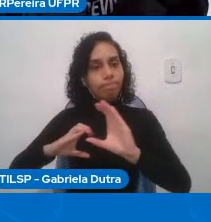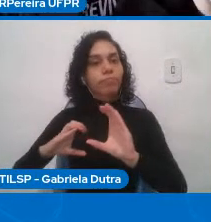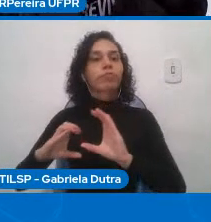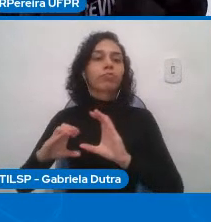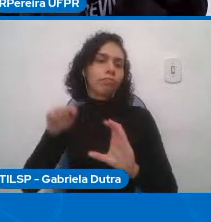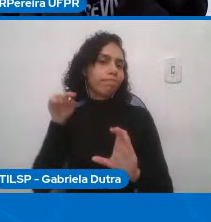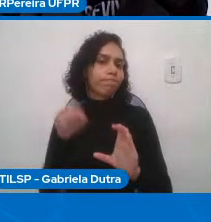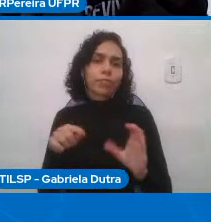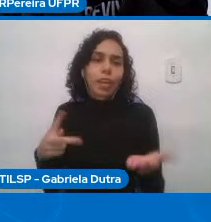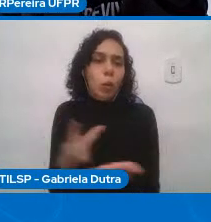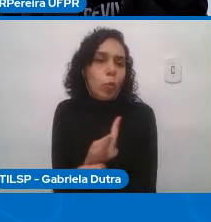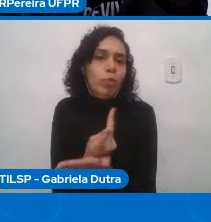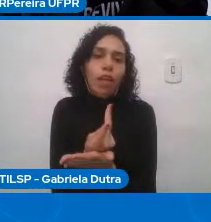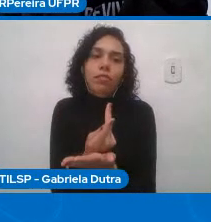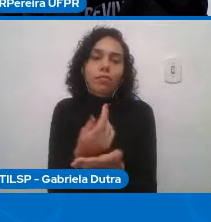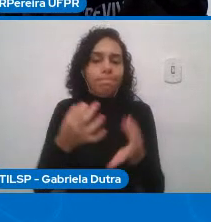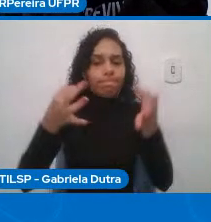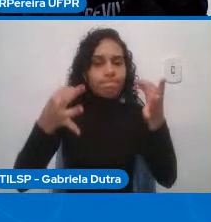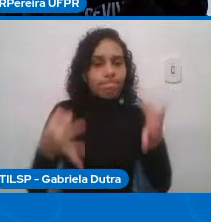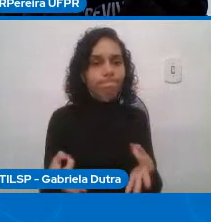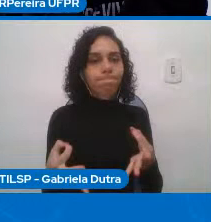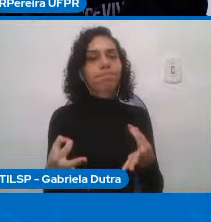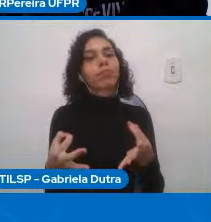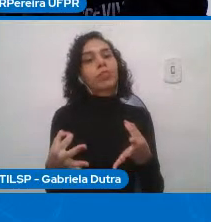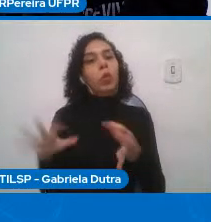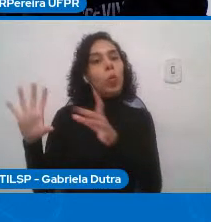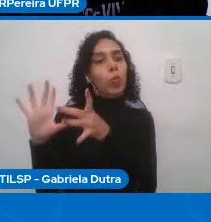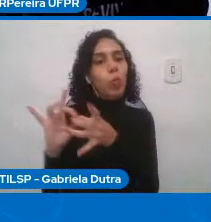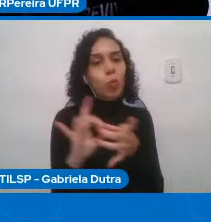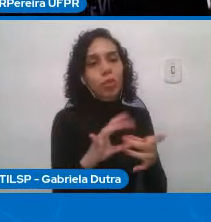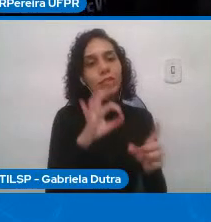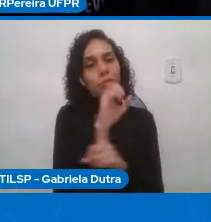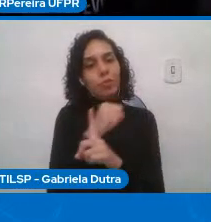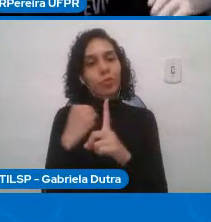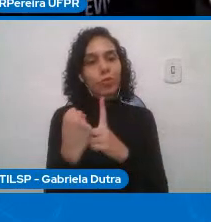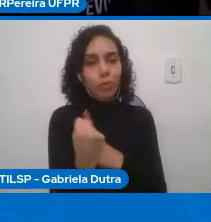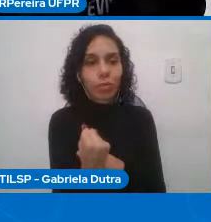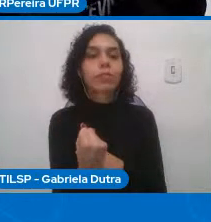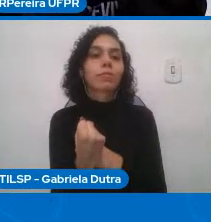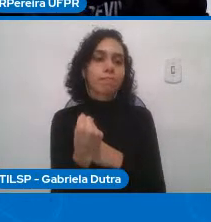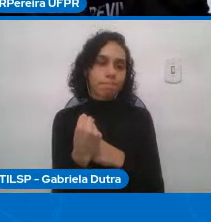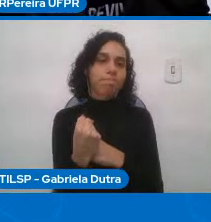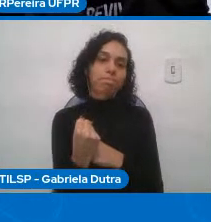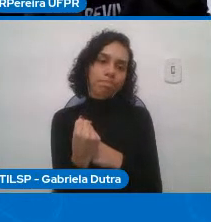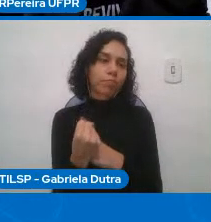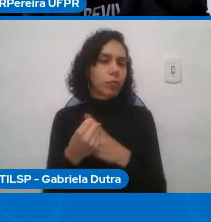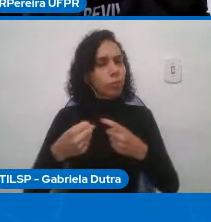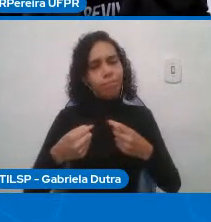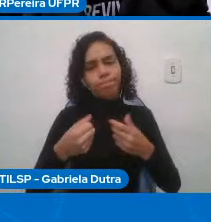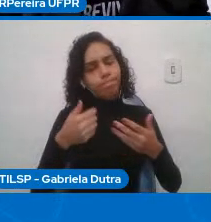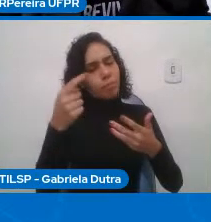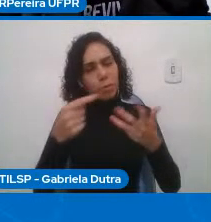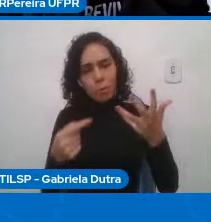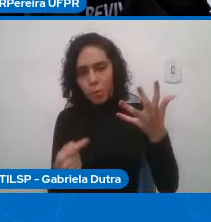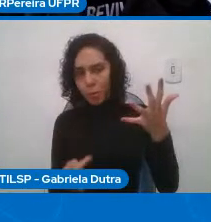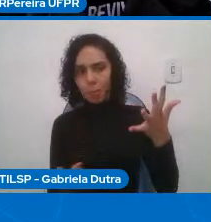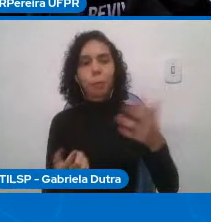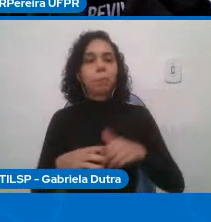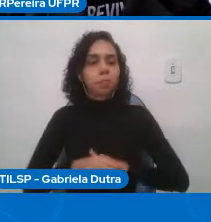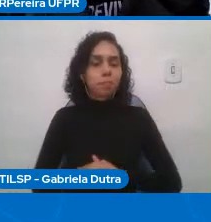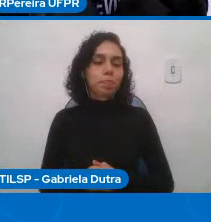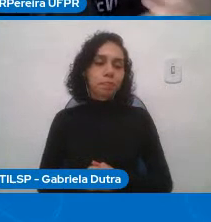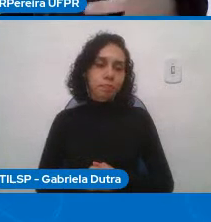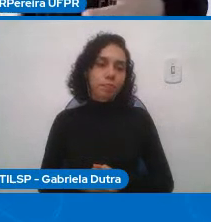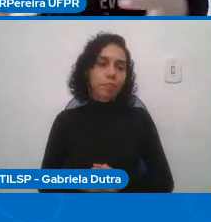se estabelece o contexto social que dá sentido às coisas e aí por diante então se olhar